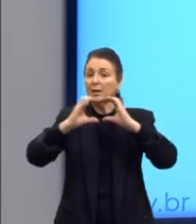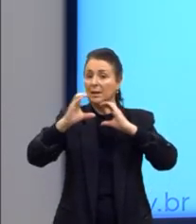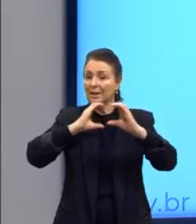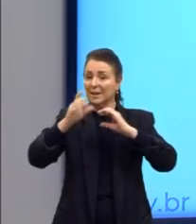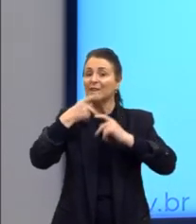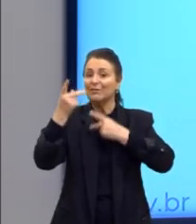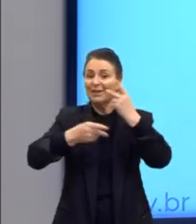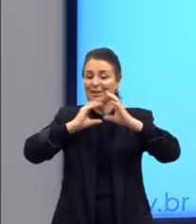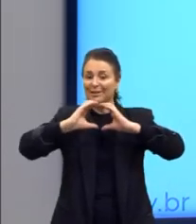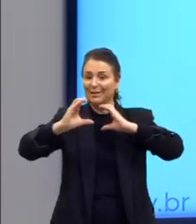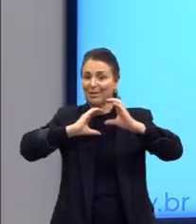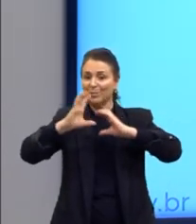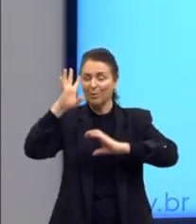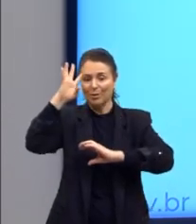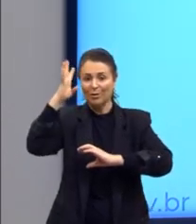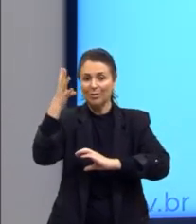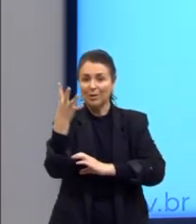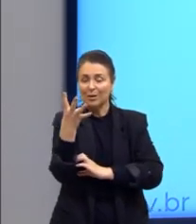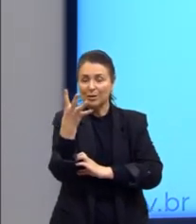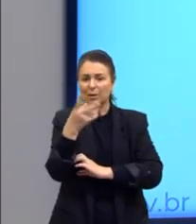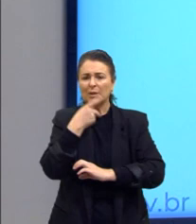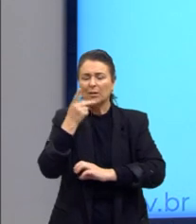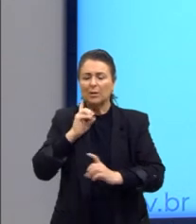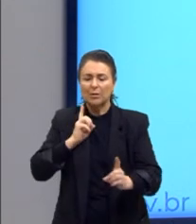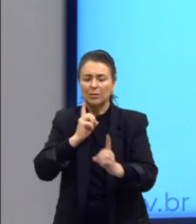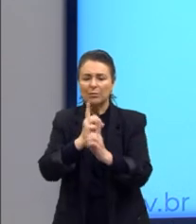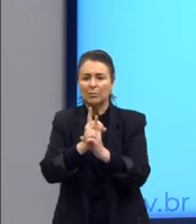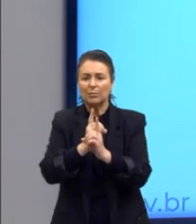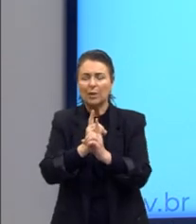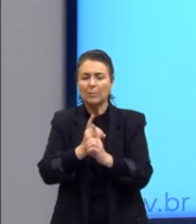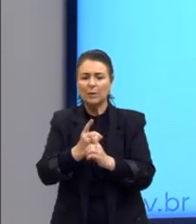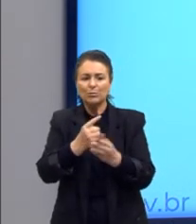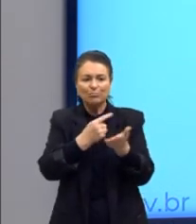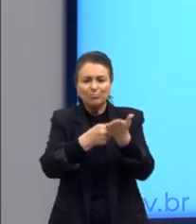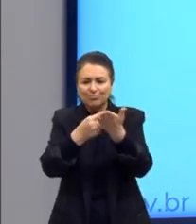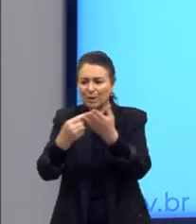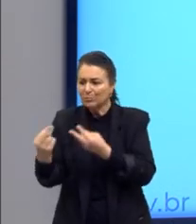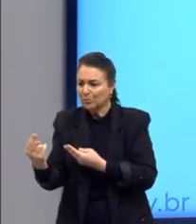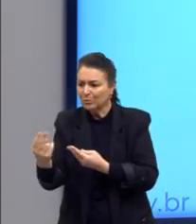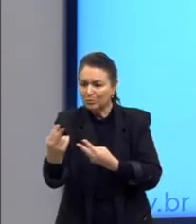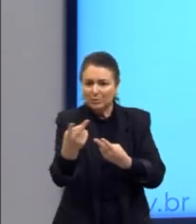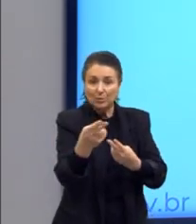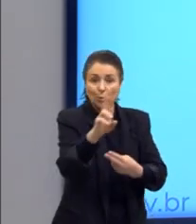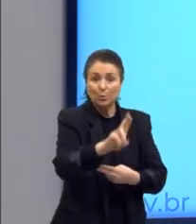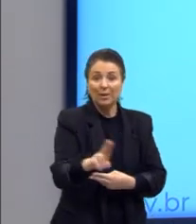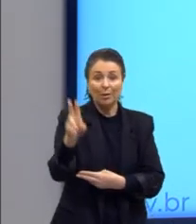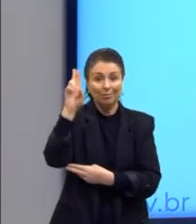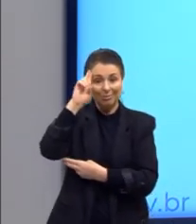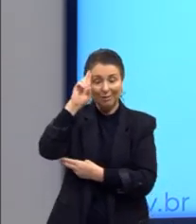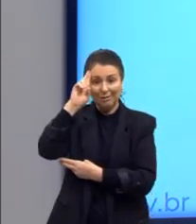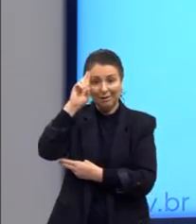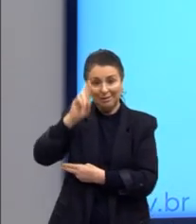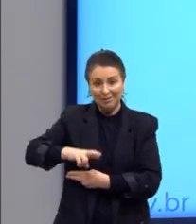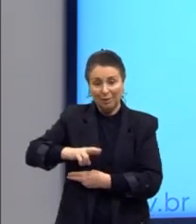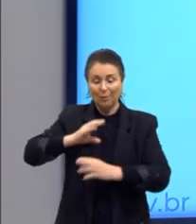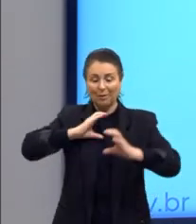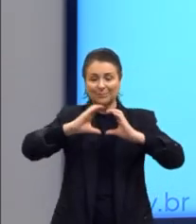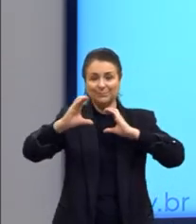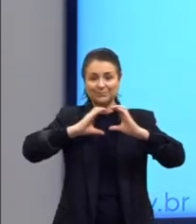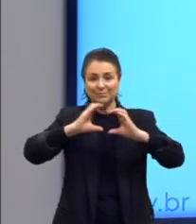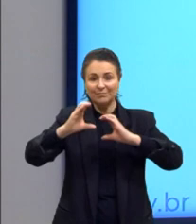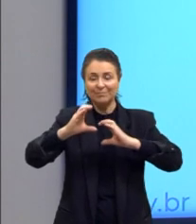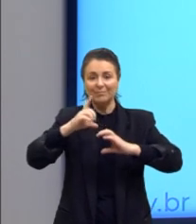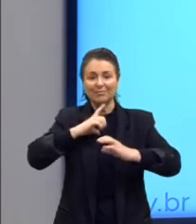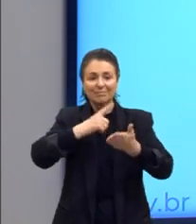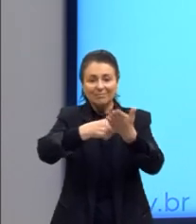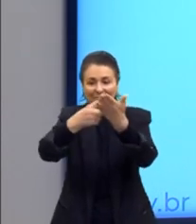está nessa encontrar uma forma de consenso pela razão, através da comunicação, encontrar uma forma de